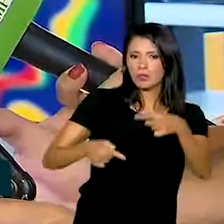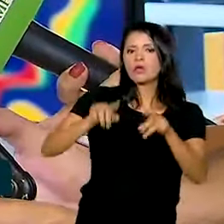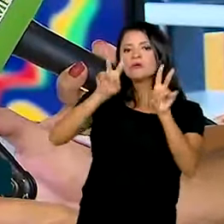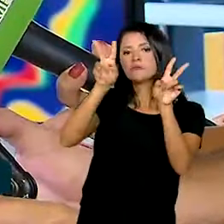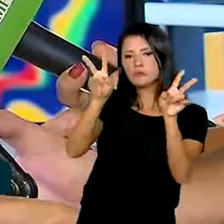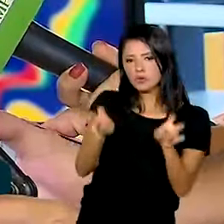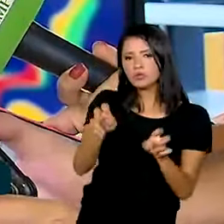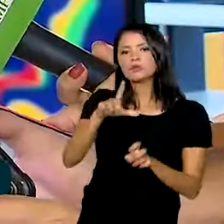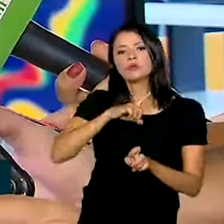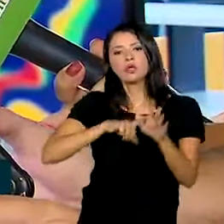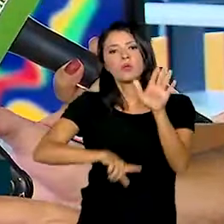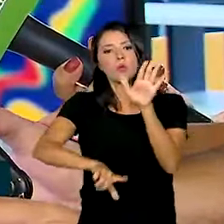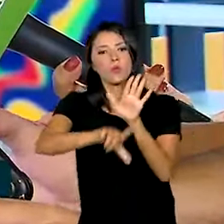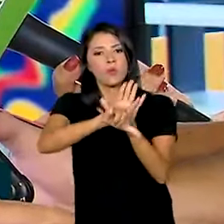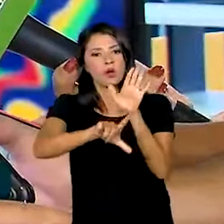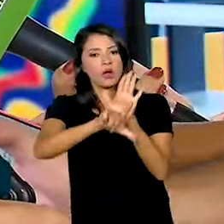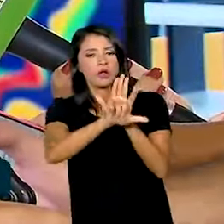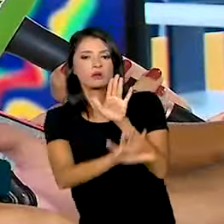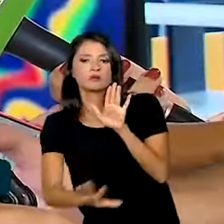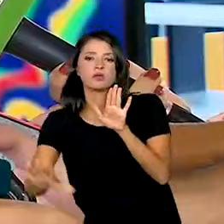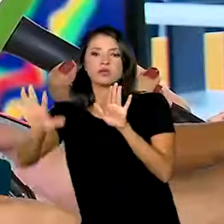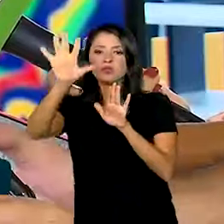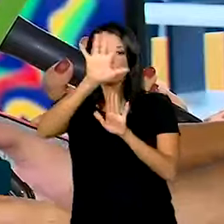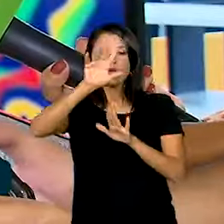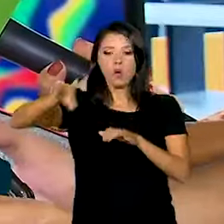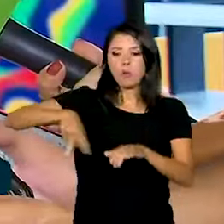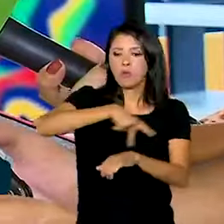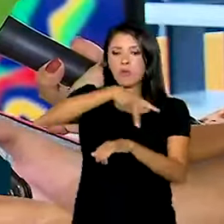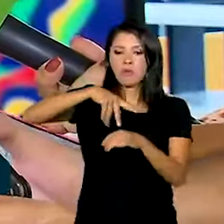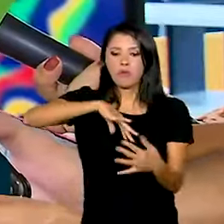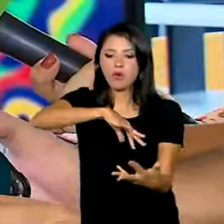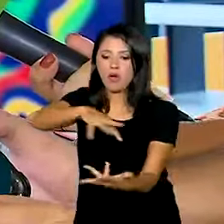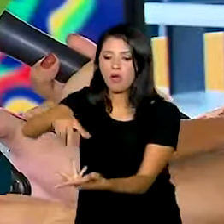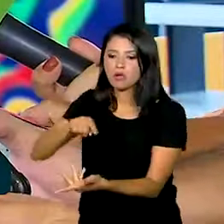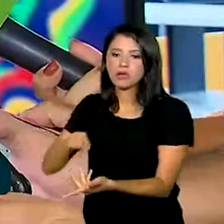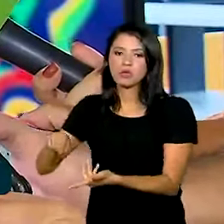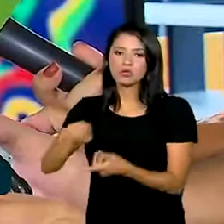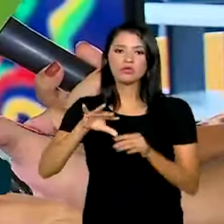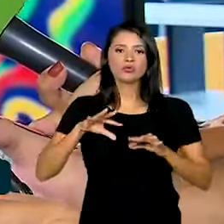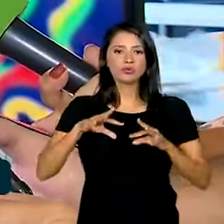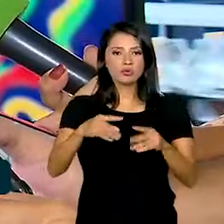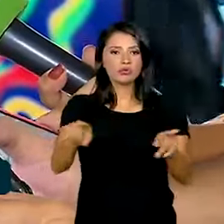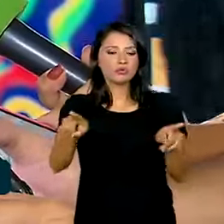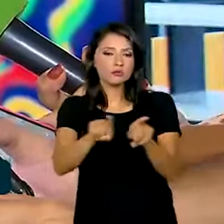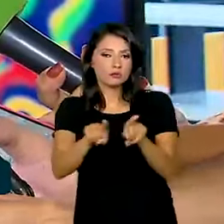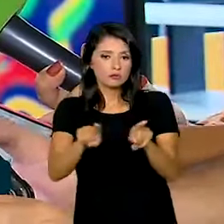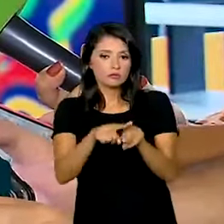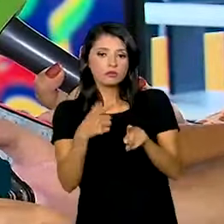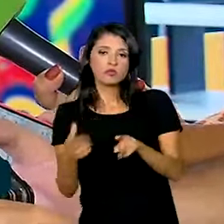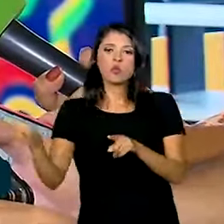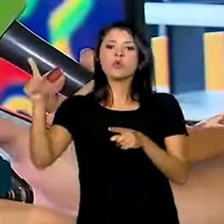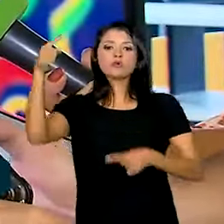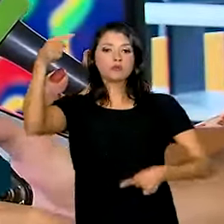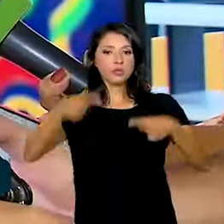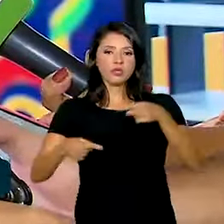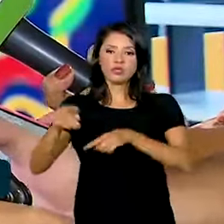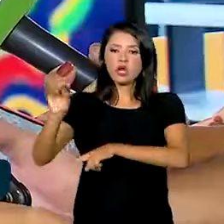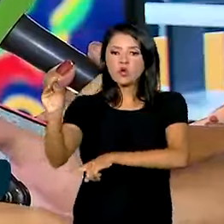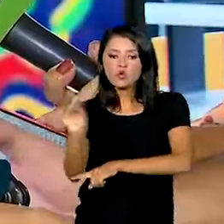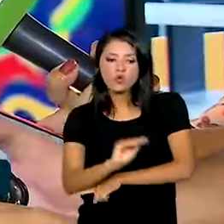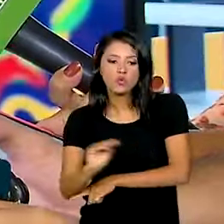de ter uma legislação nacional em todos os países, e nós temos a questão da política de cuidados,